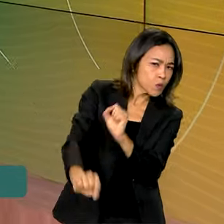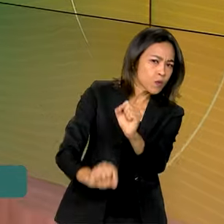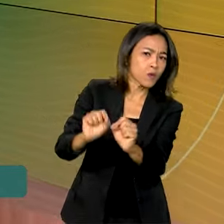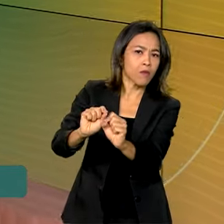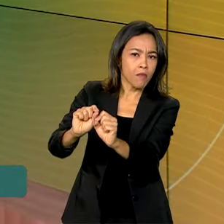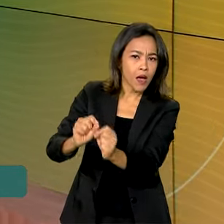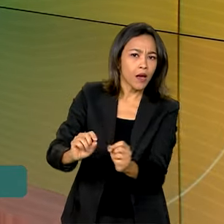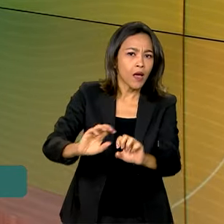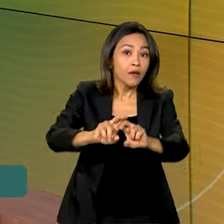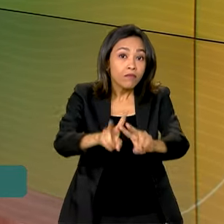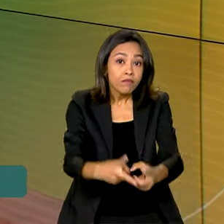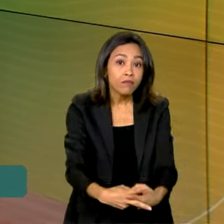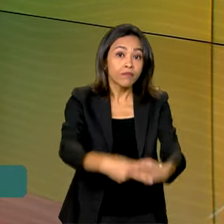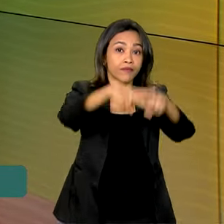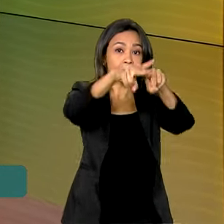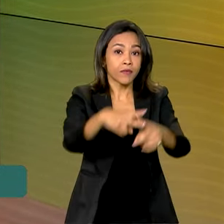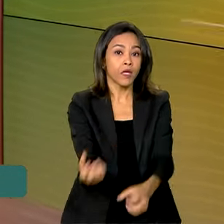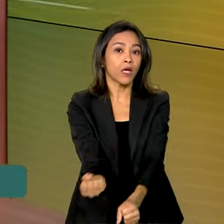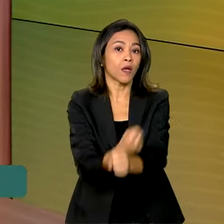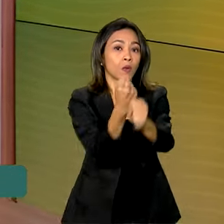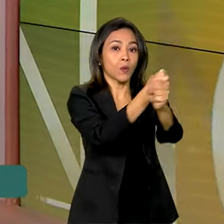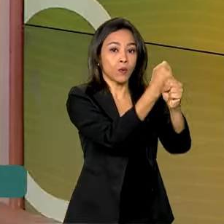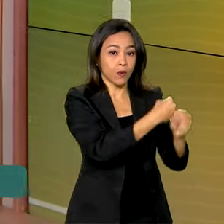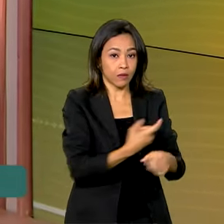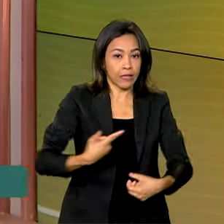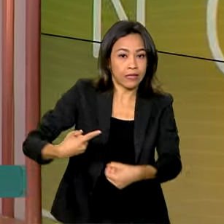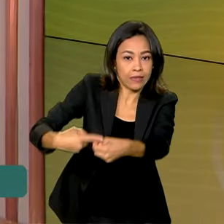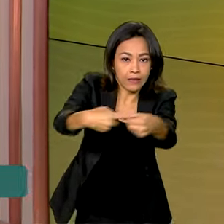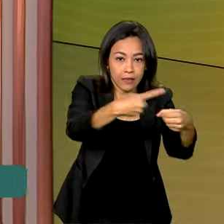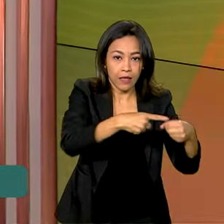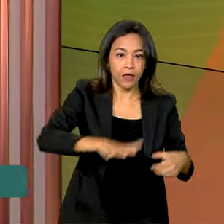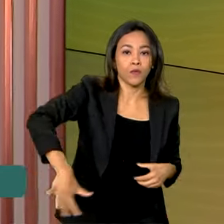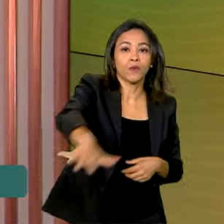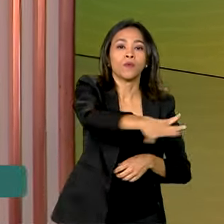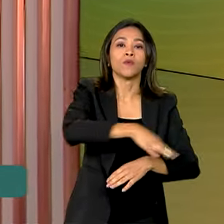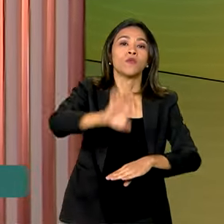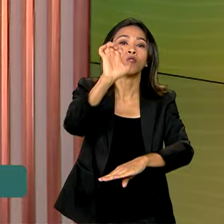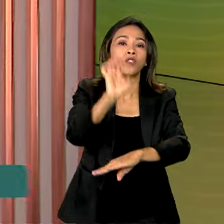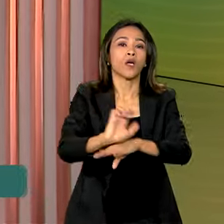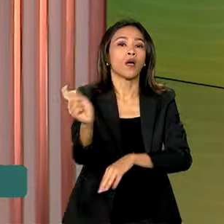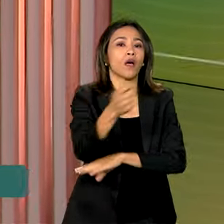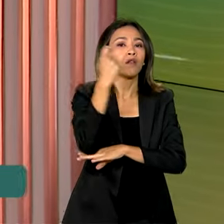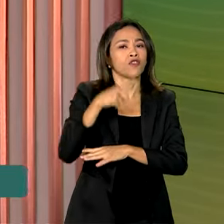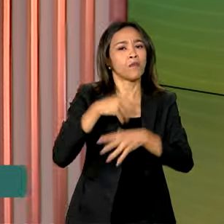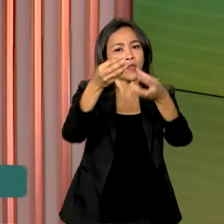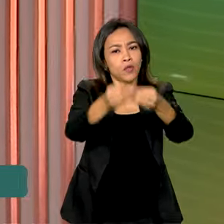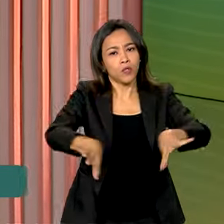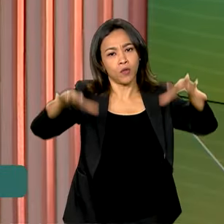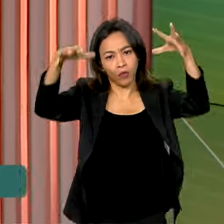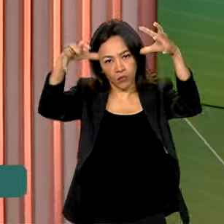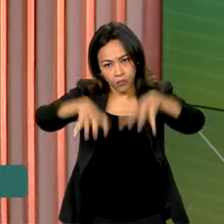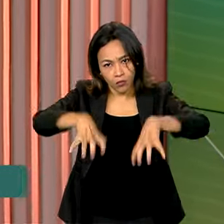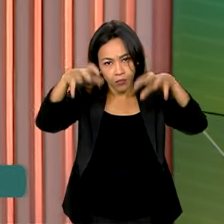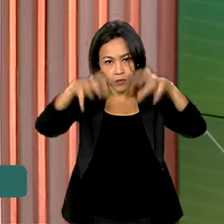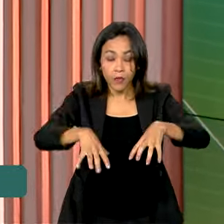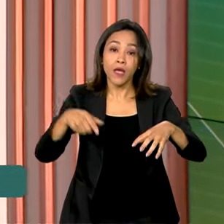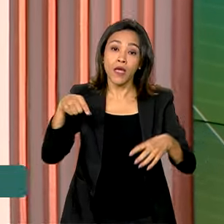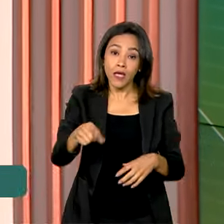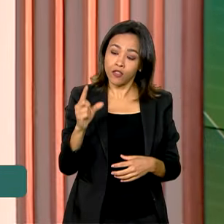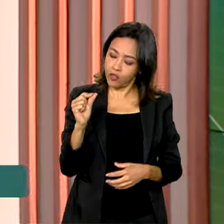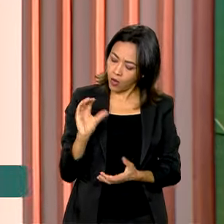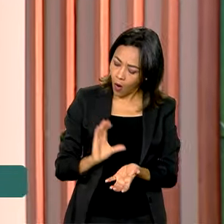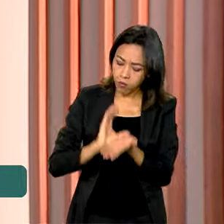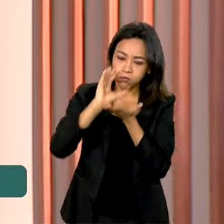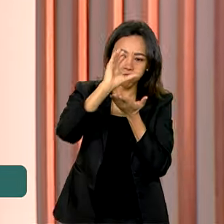de recuperação e reconstrução das cidades gaúchas atingidas pelas enchentes. Os recursos também serão aplicados